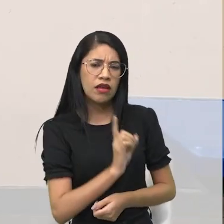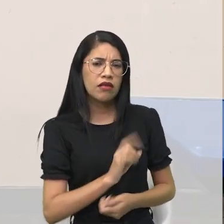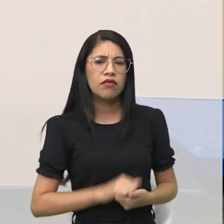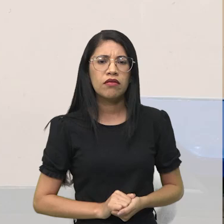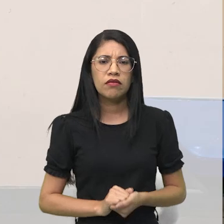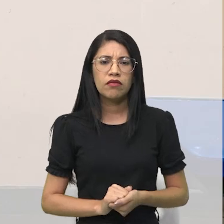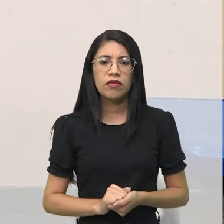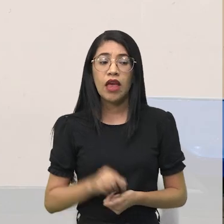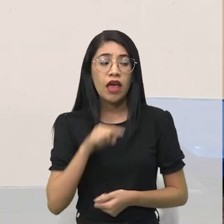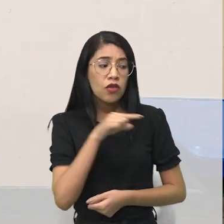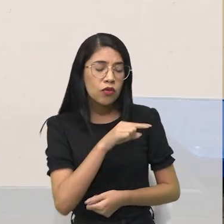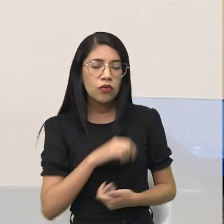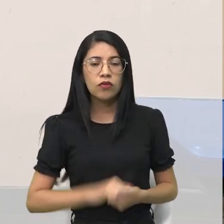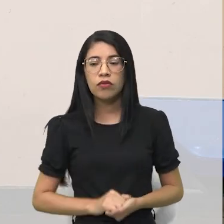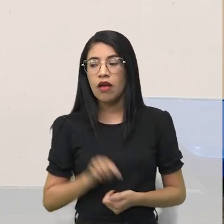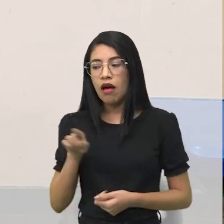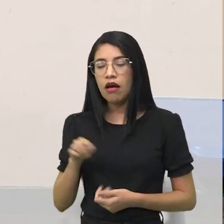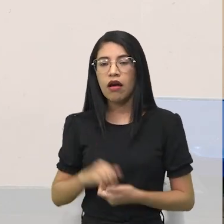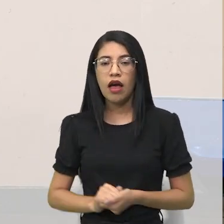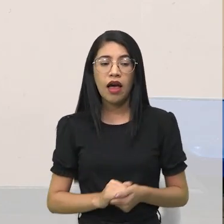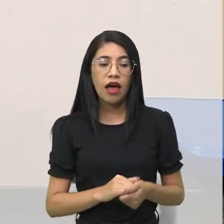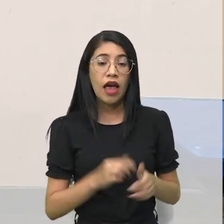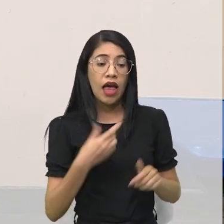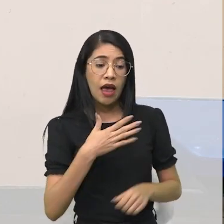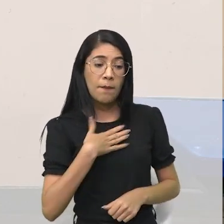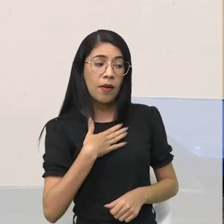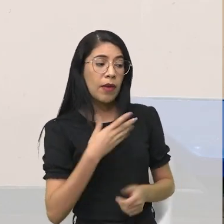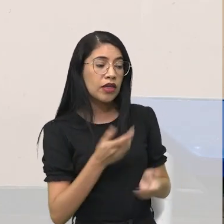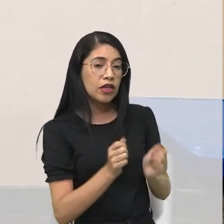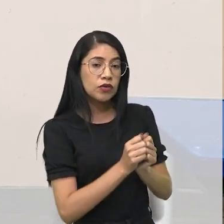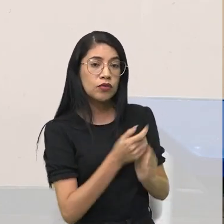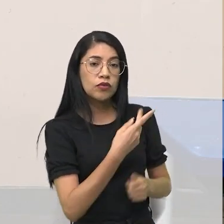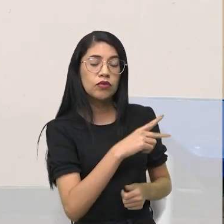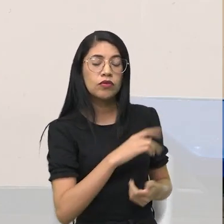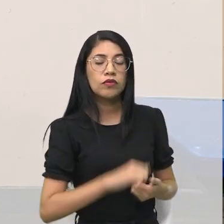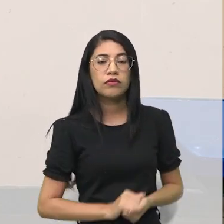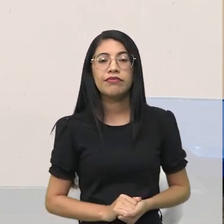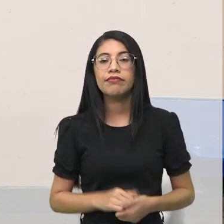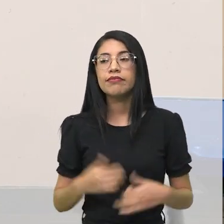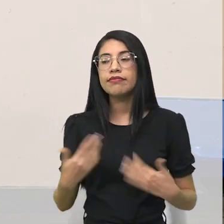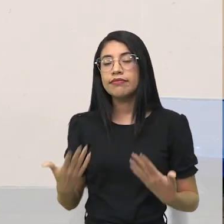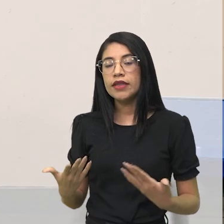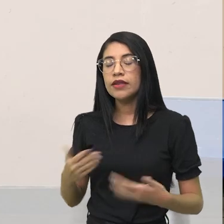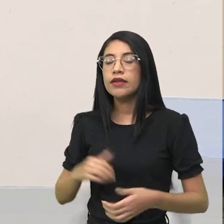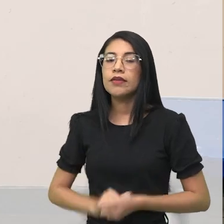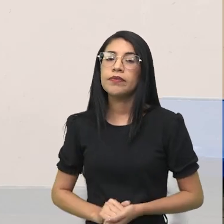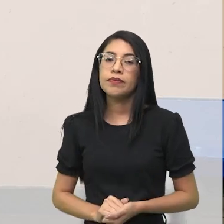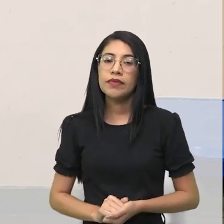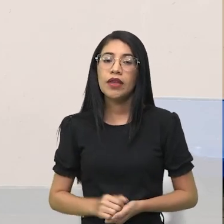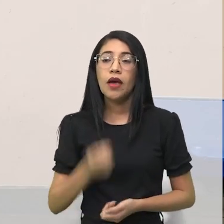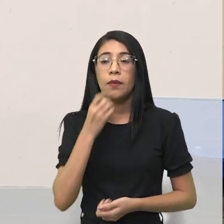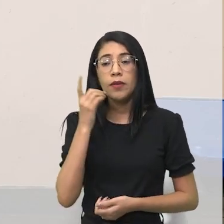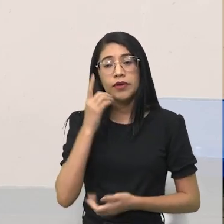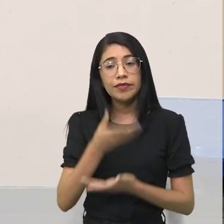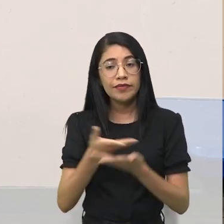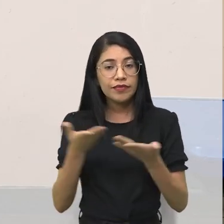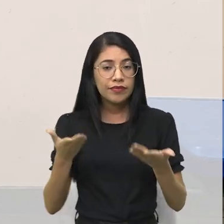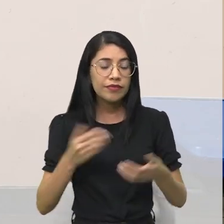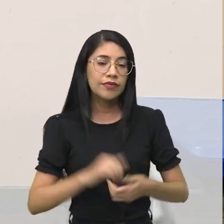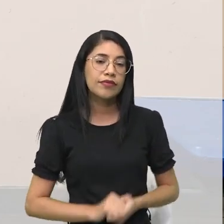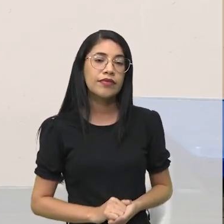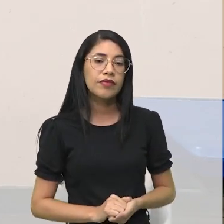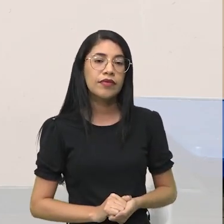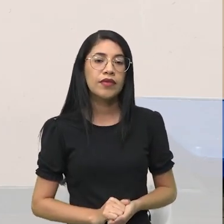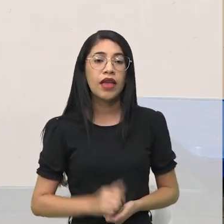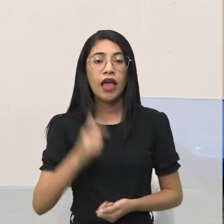Não é tu, garoto. Primeira parte ficou contigo. É, então, gente, bom dia, eu